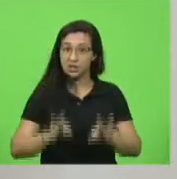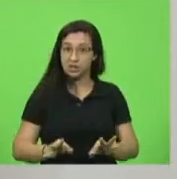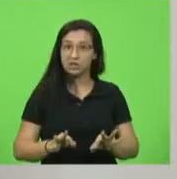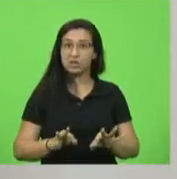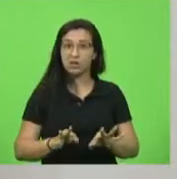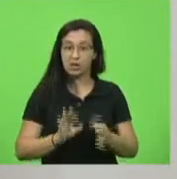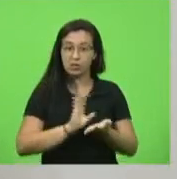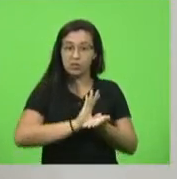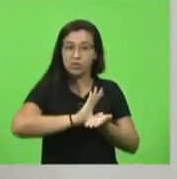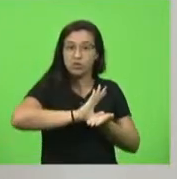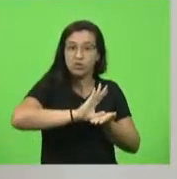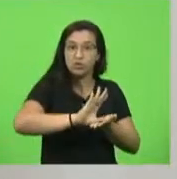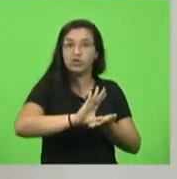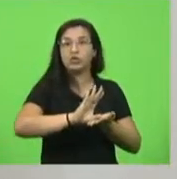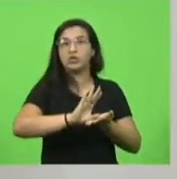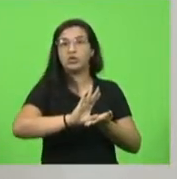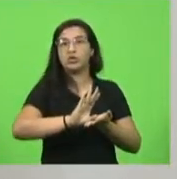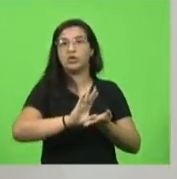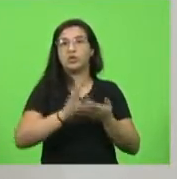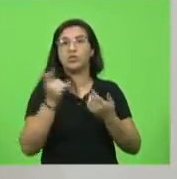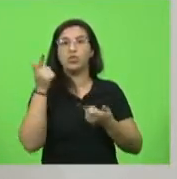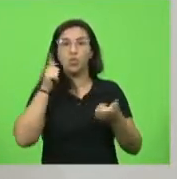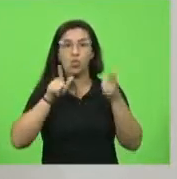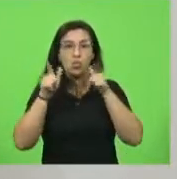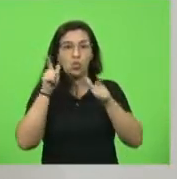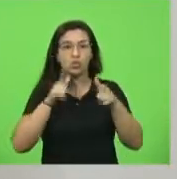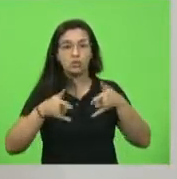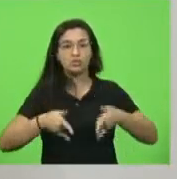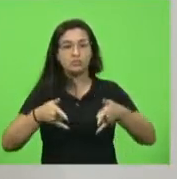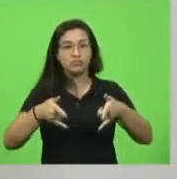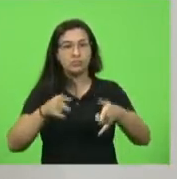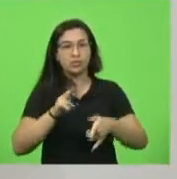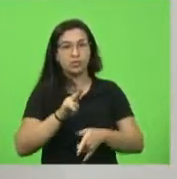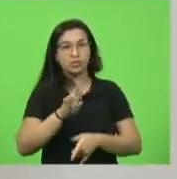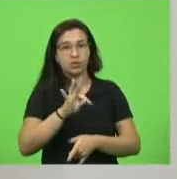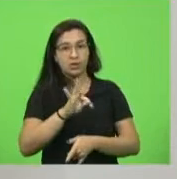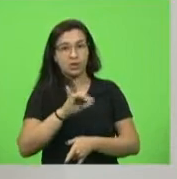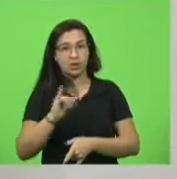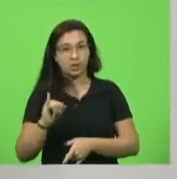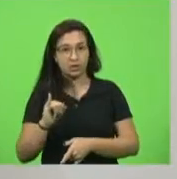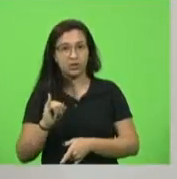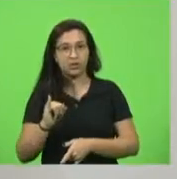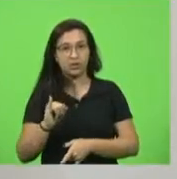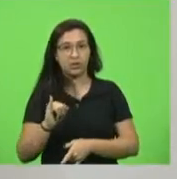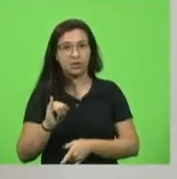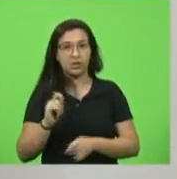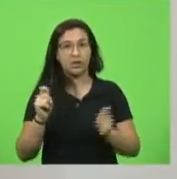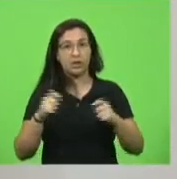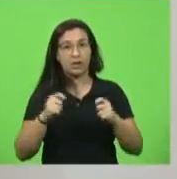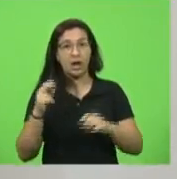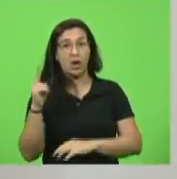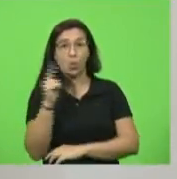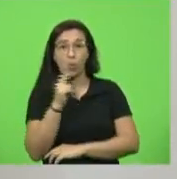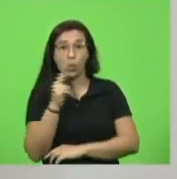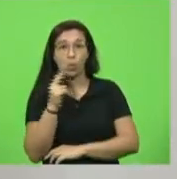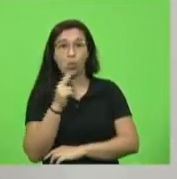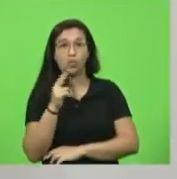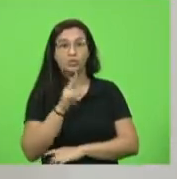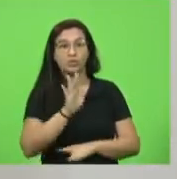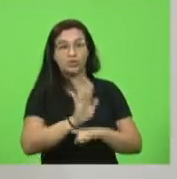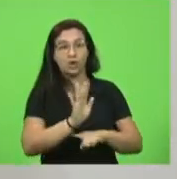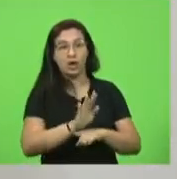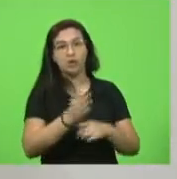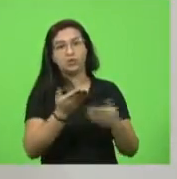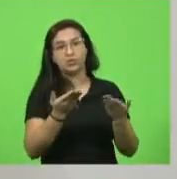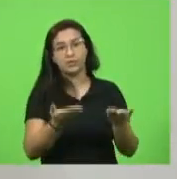orçamentários para adquirir esses leitos de UTI, deputado Kennedy, e tomar uma medida emergente de amparo às cidades.